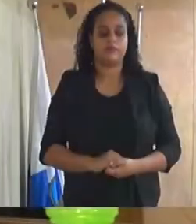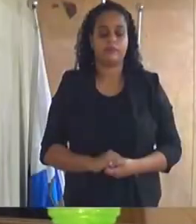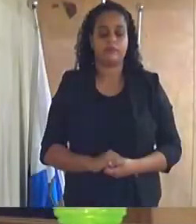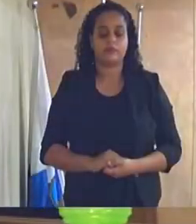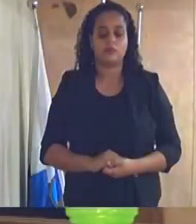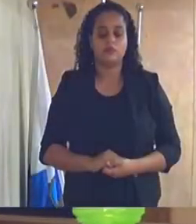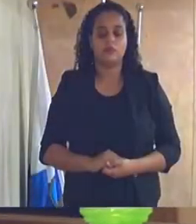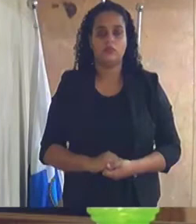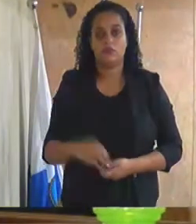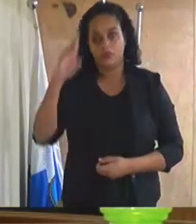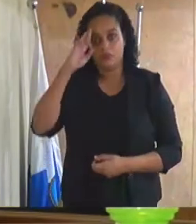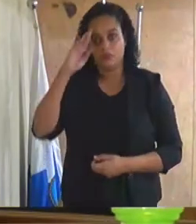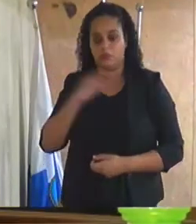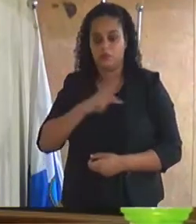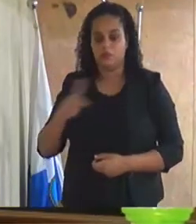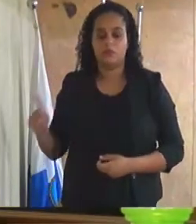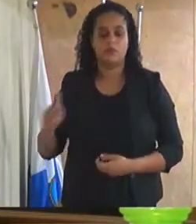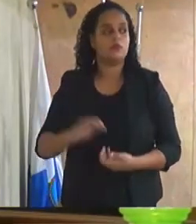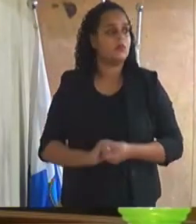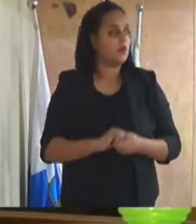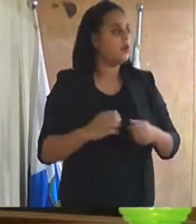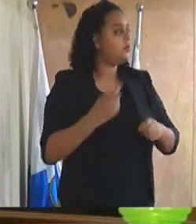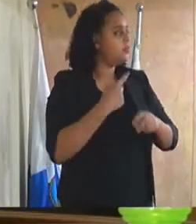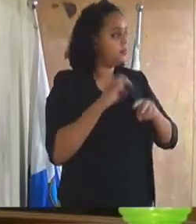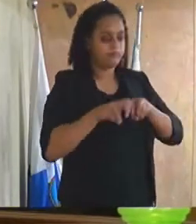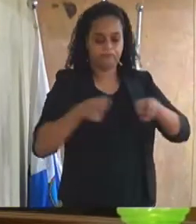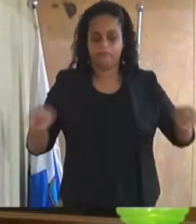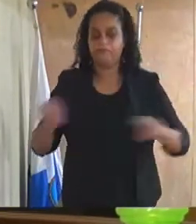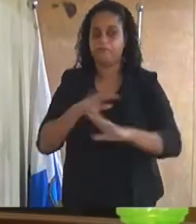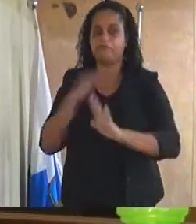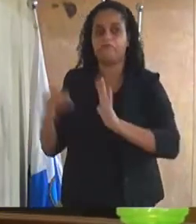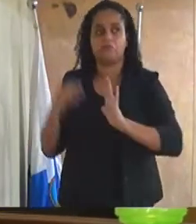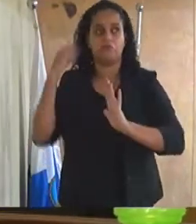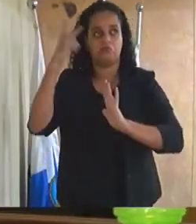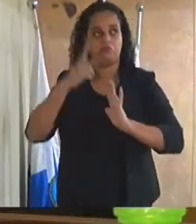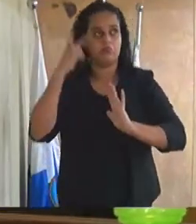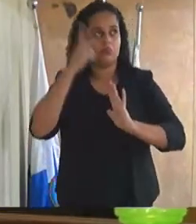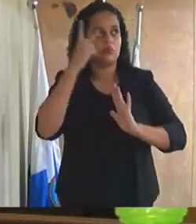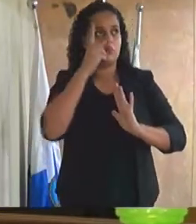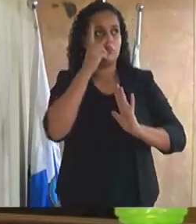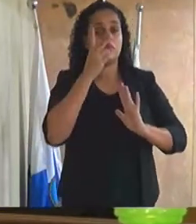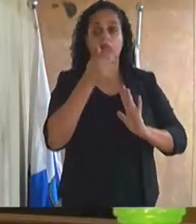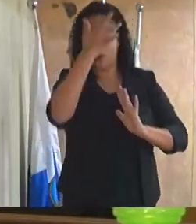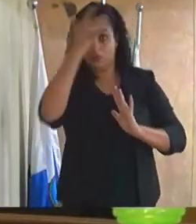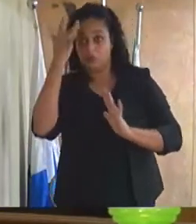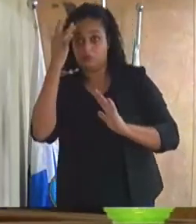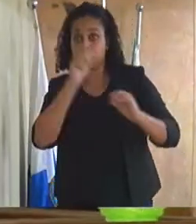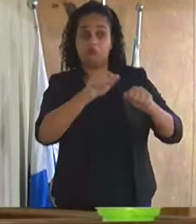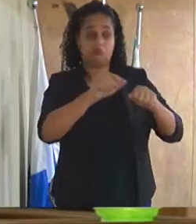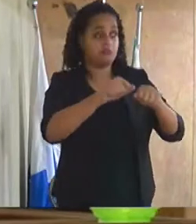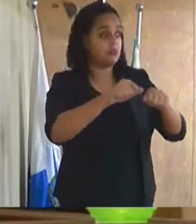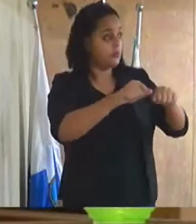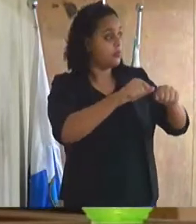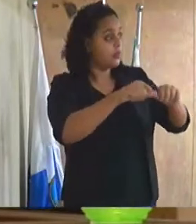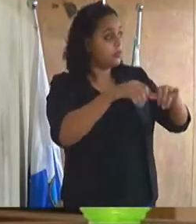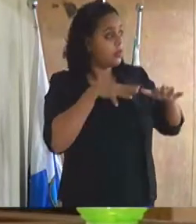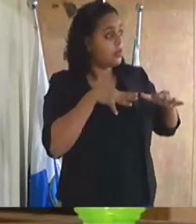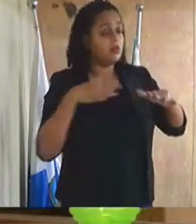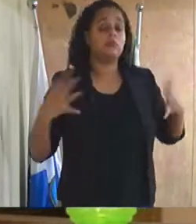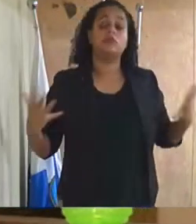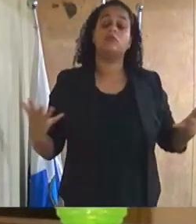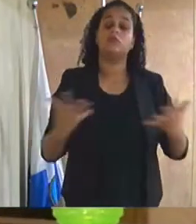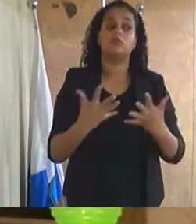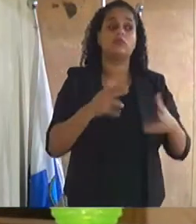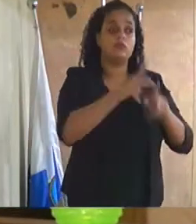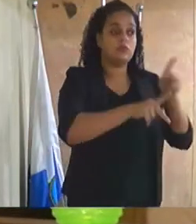Senhor presidente, membros da mesa, senhores vereadores, público aqui presente. Senhor presidente, primeiramente,